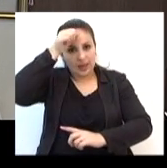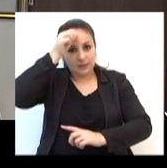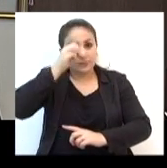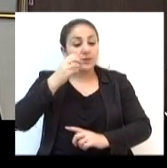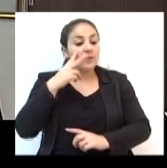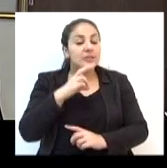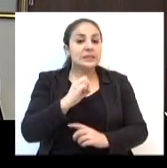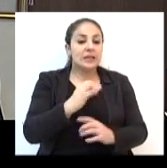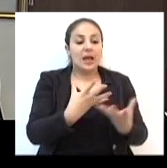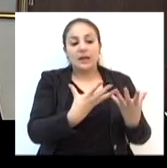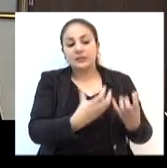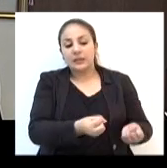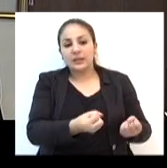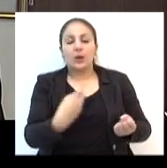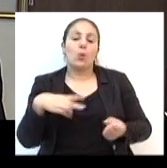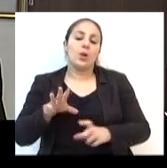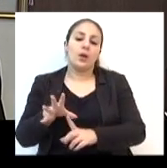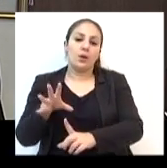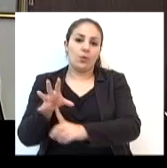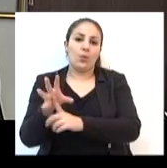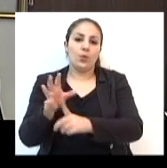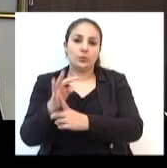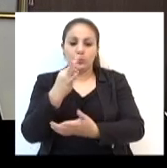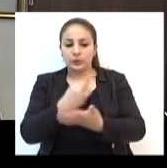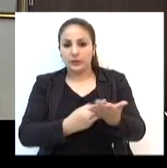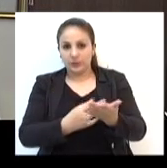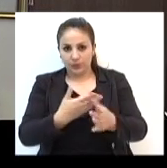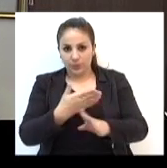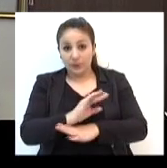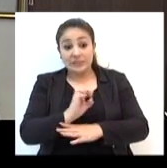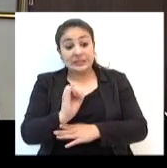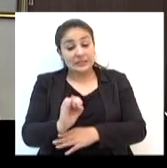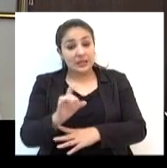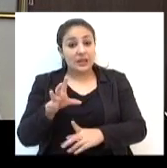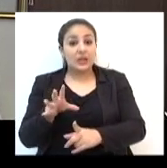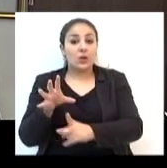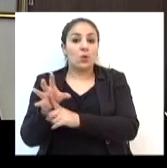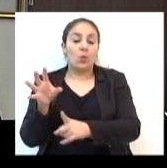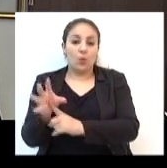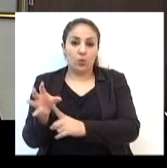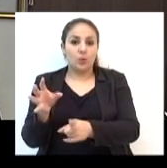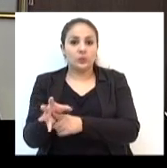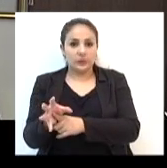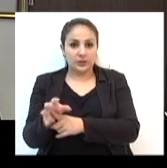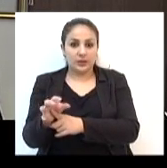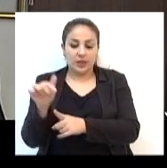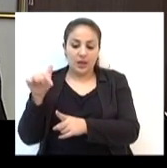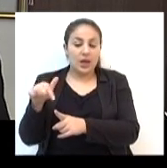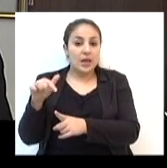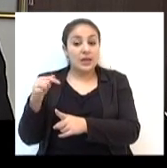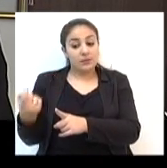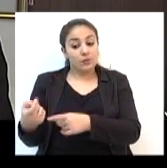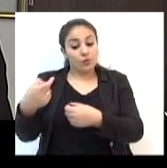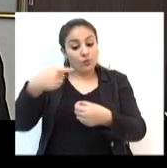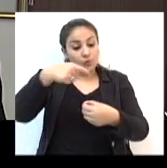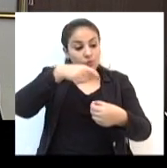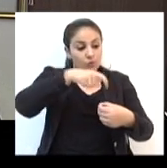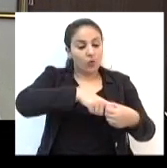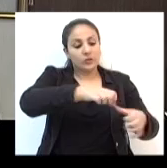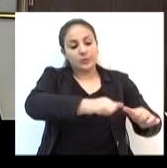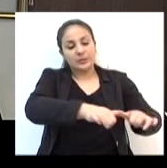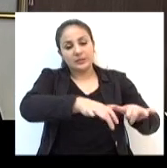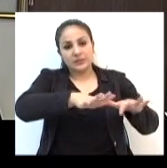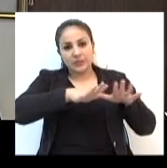aprovado ou se ele veta. Na medida em que ele vetar algum dos dispositivos aprovados, esse texto volta ao